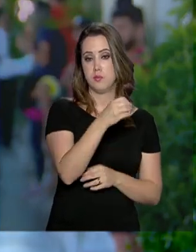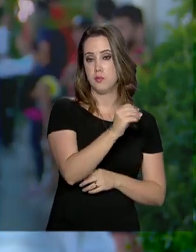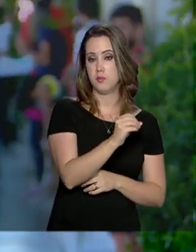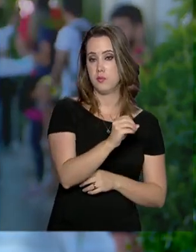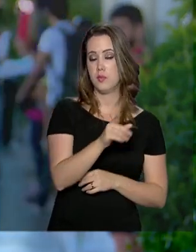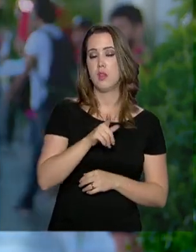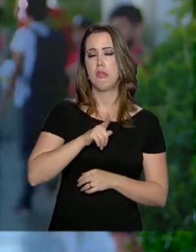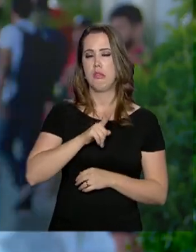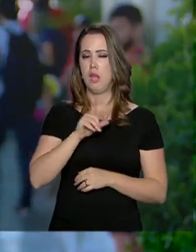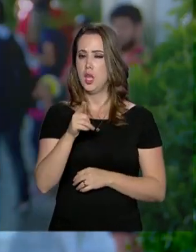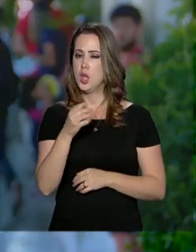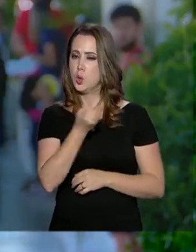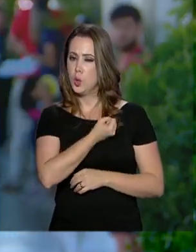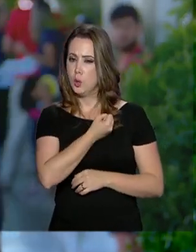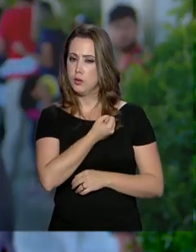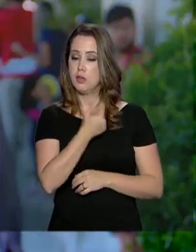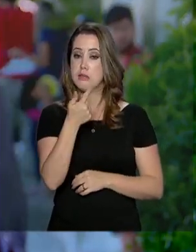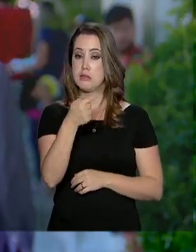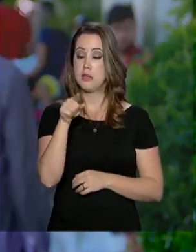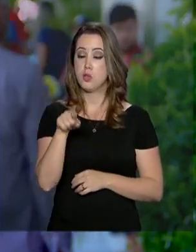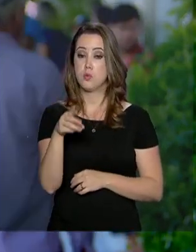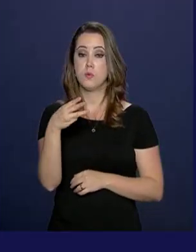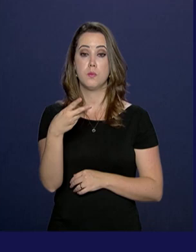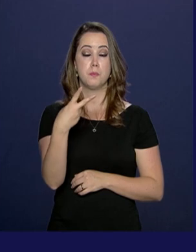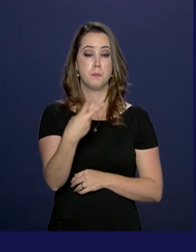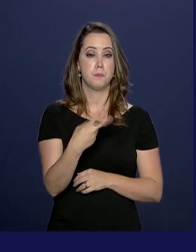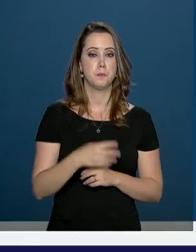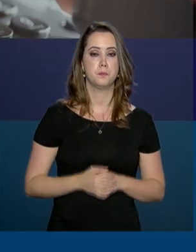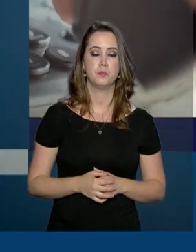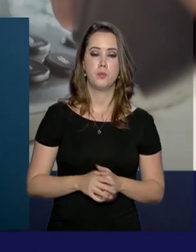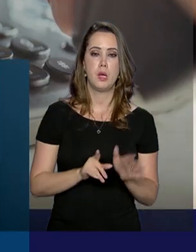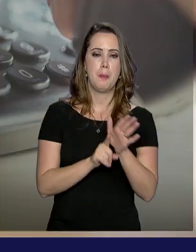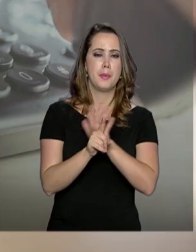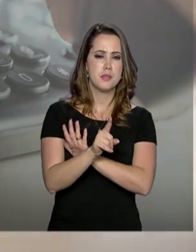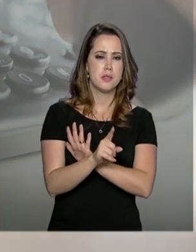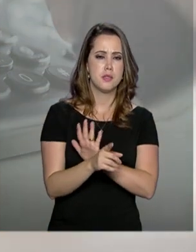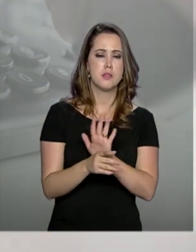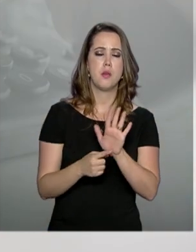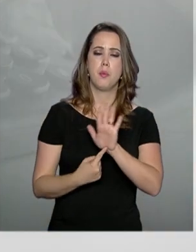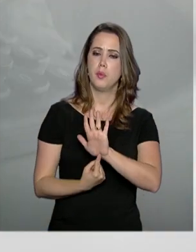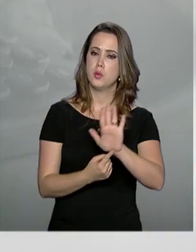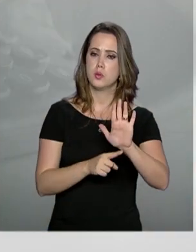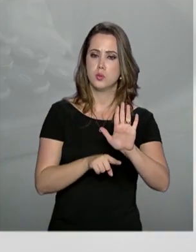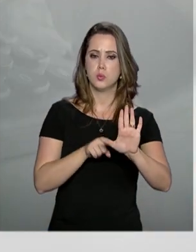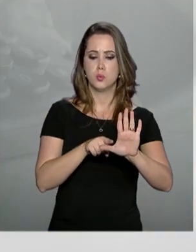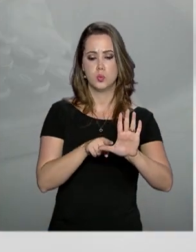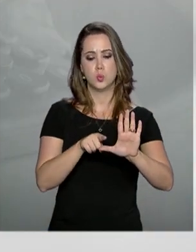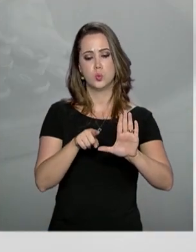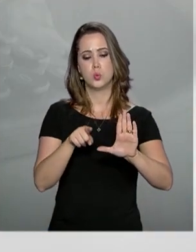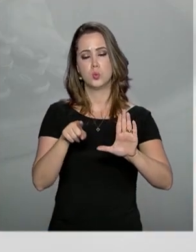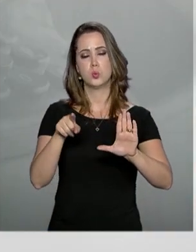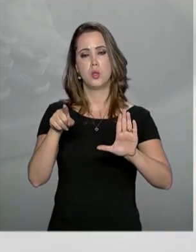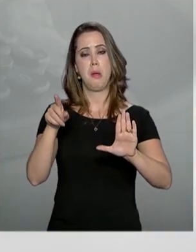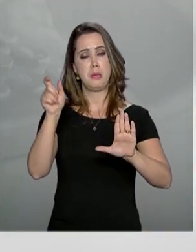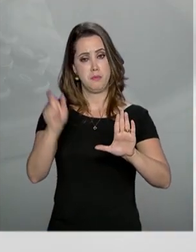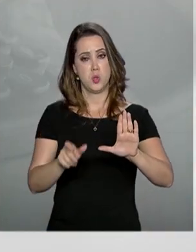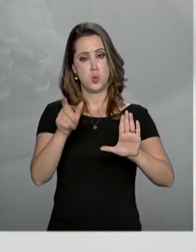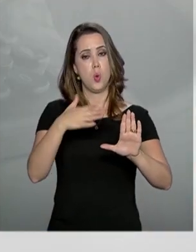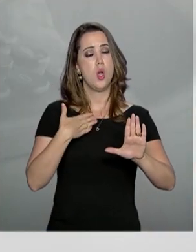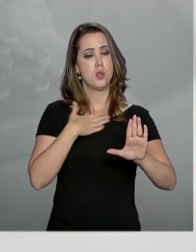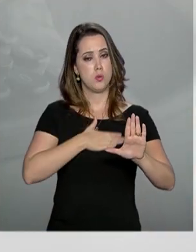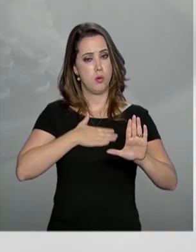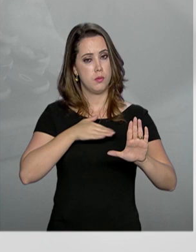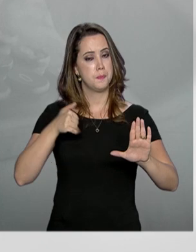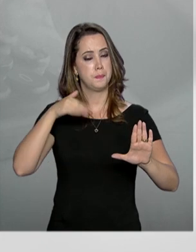a 10, ficou em 7,32. A pesquisa mostra uma evolução do nível de satisfação dos brasileiros